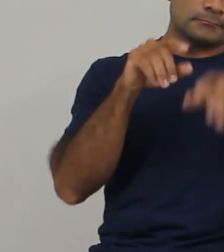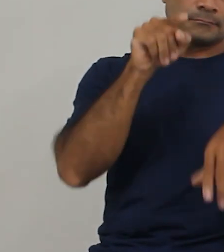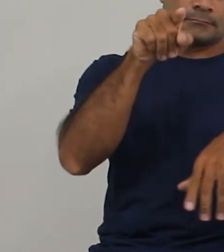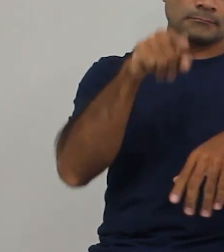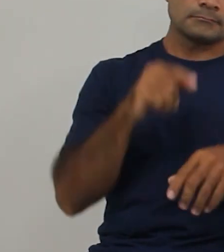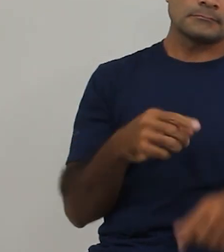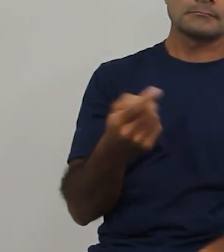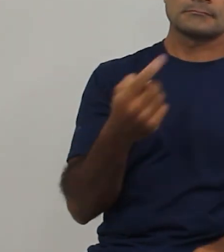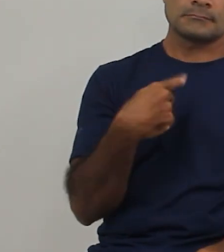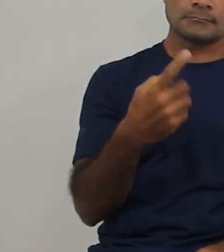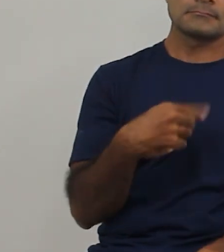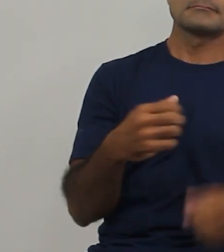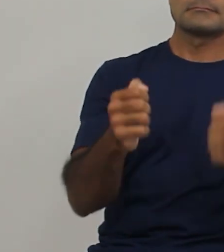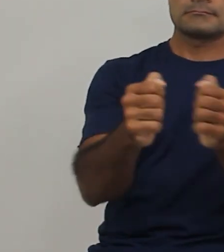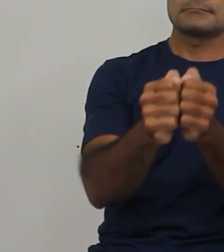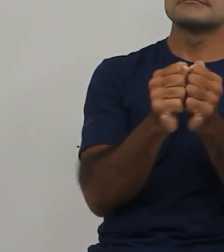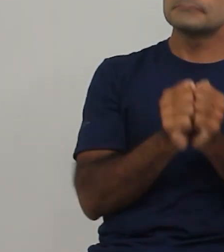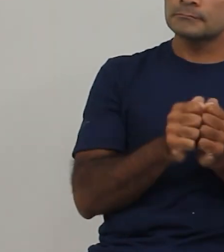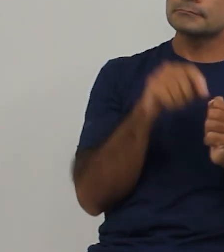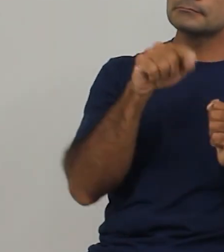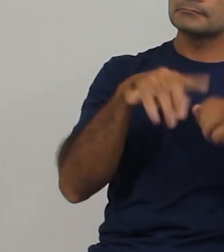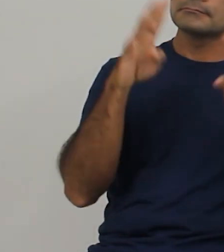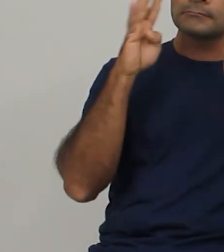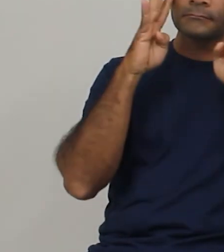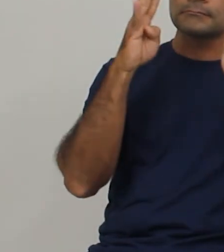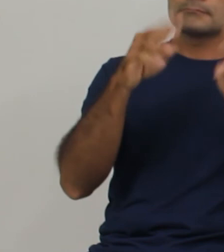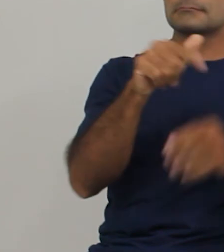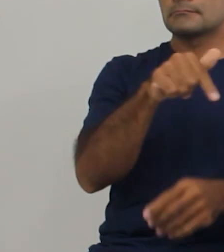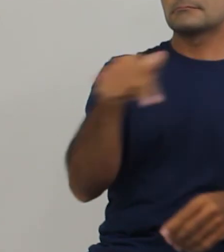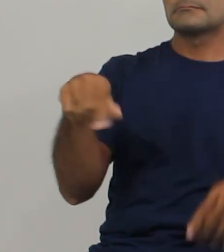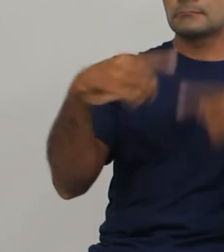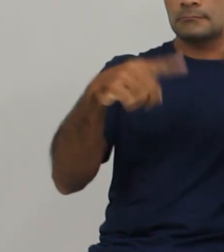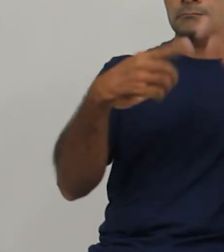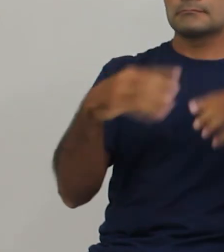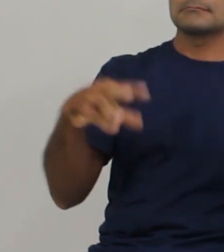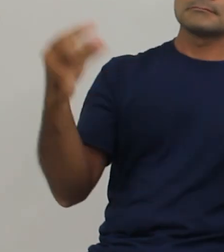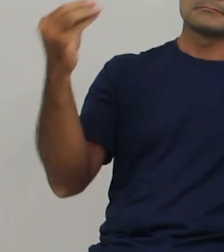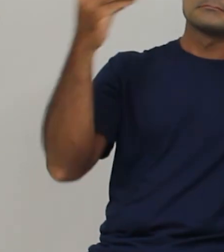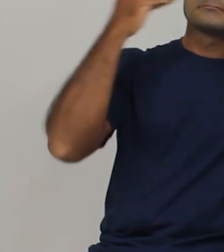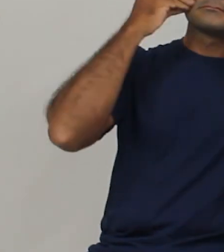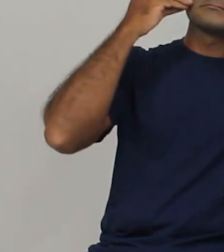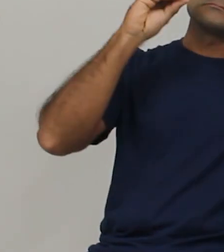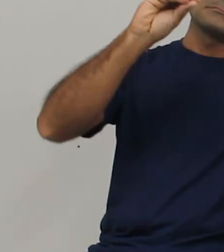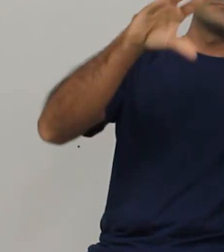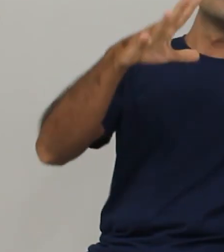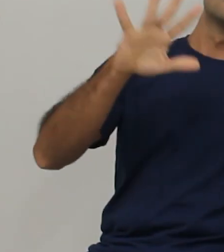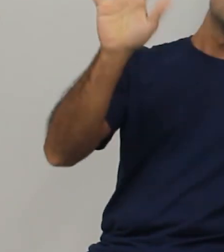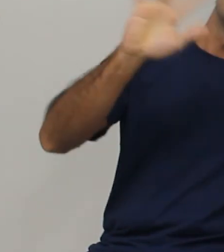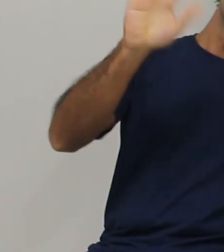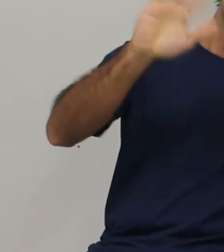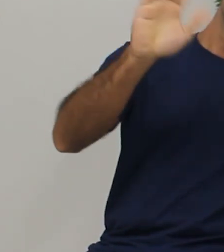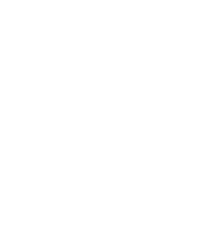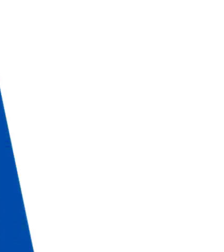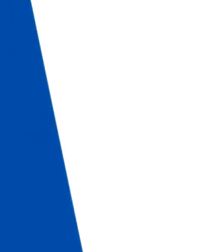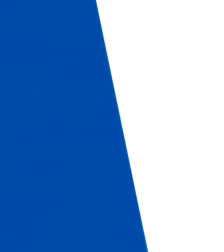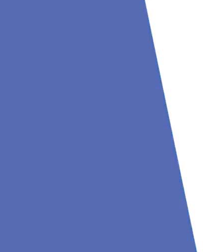estejam prontos para assistir novamente, na próxima semana. Um beijo no coração de vocês e tchau, pessoal!